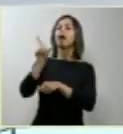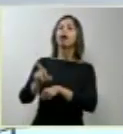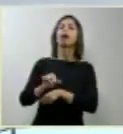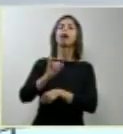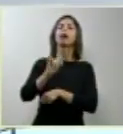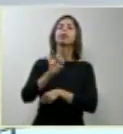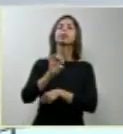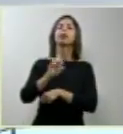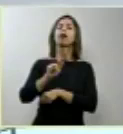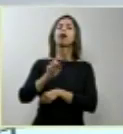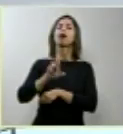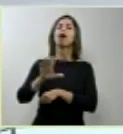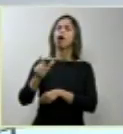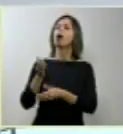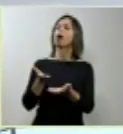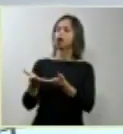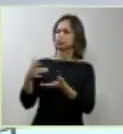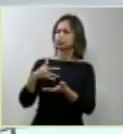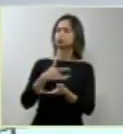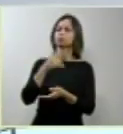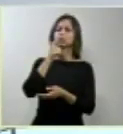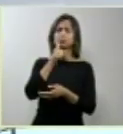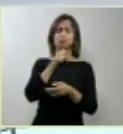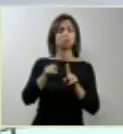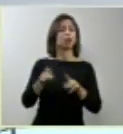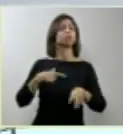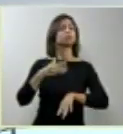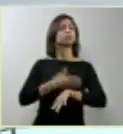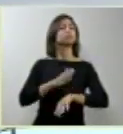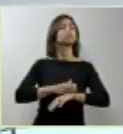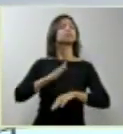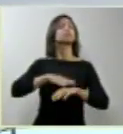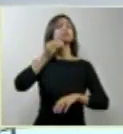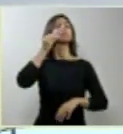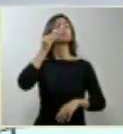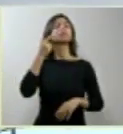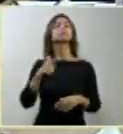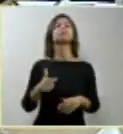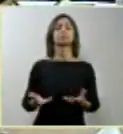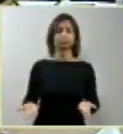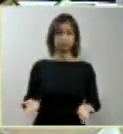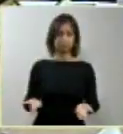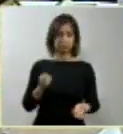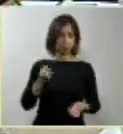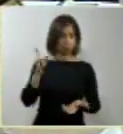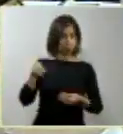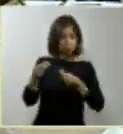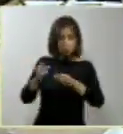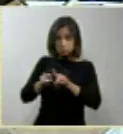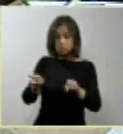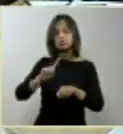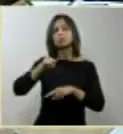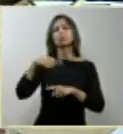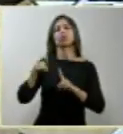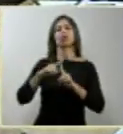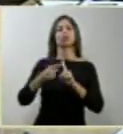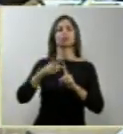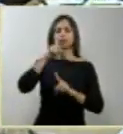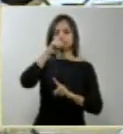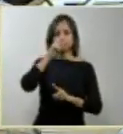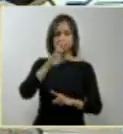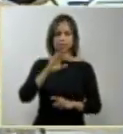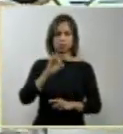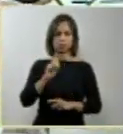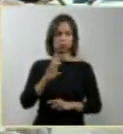temos na prática, se não se dá a ela essa tensão integral, ela vai ter uma gravidez de risco com muito mais frequência.